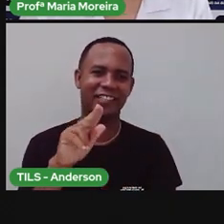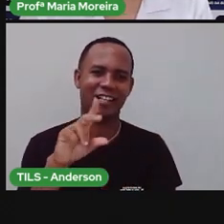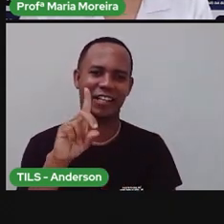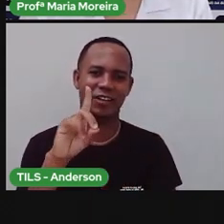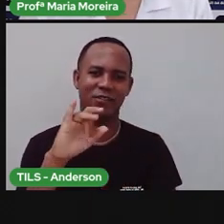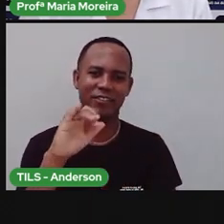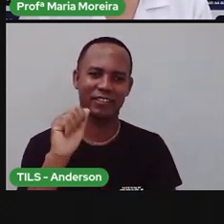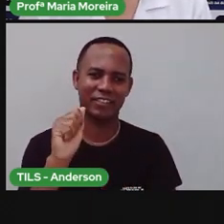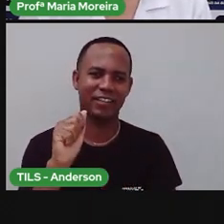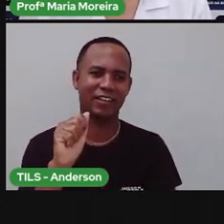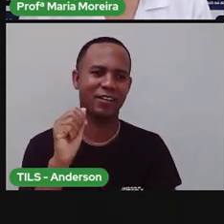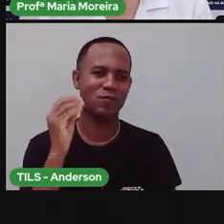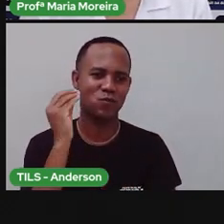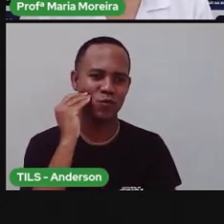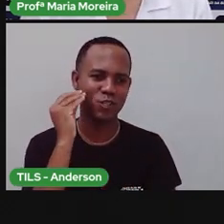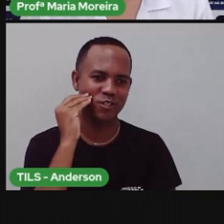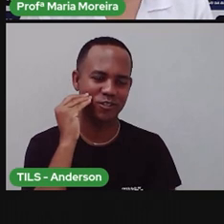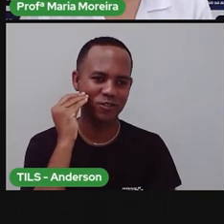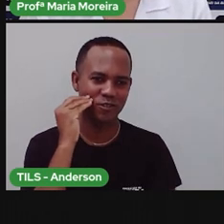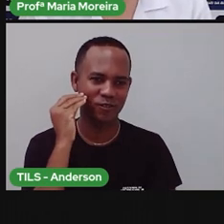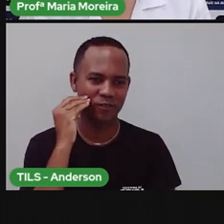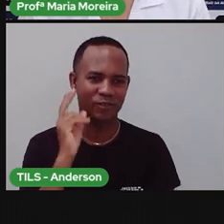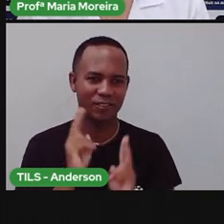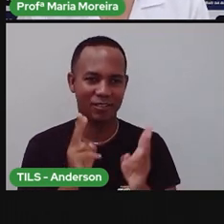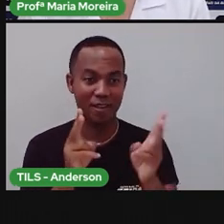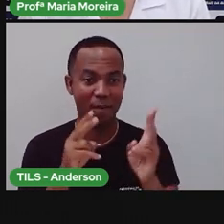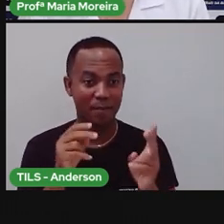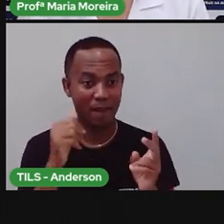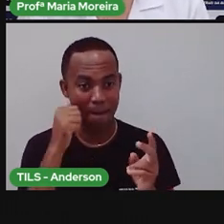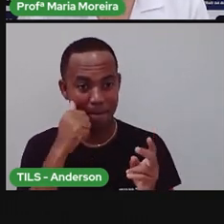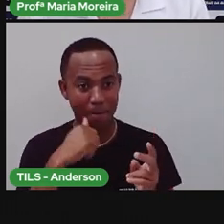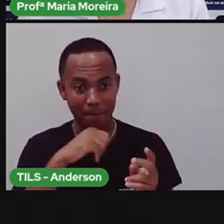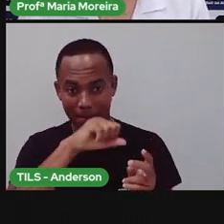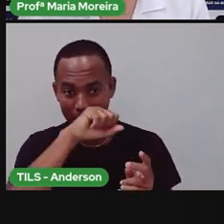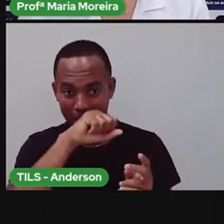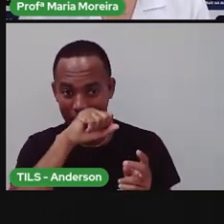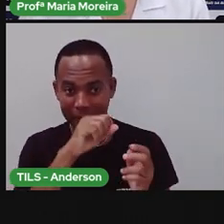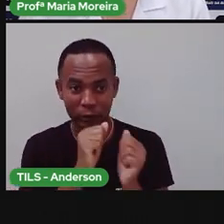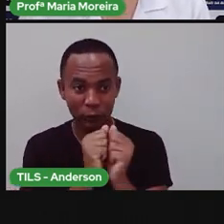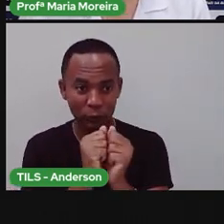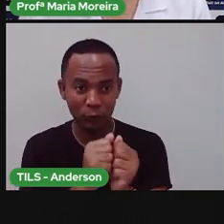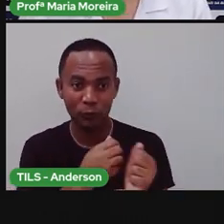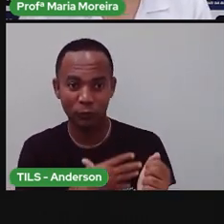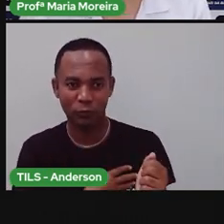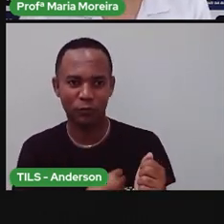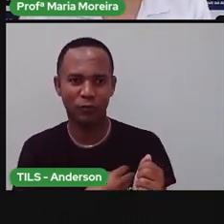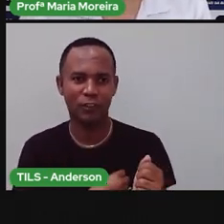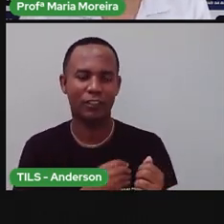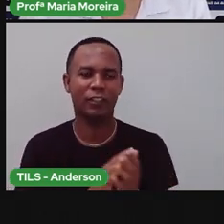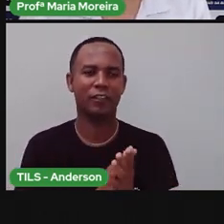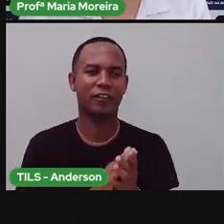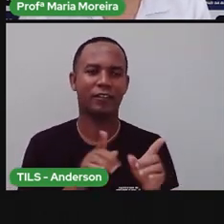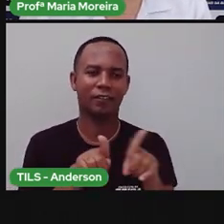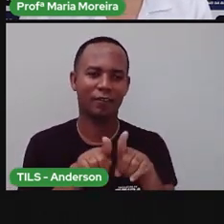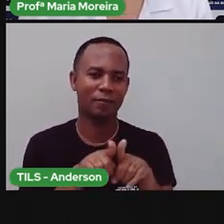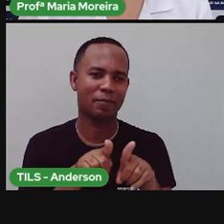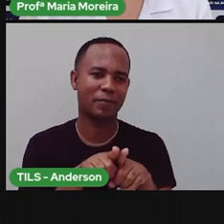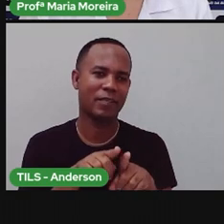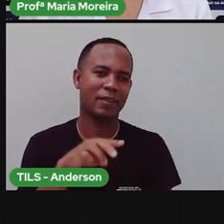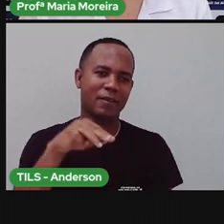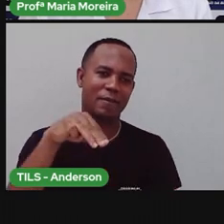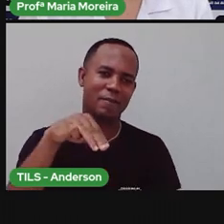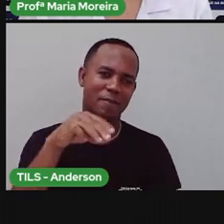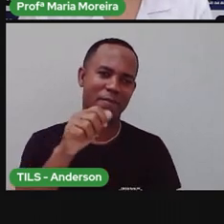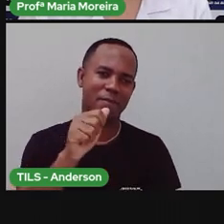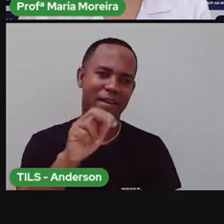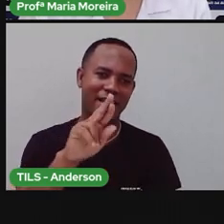importante para a gente, tá? A gente sempre vê você presente com a sua filha, tá? Um beijo para a Maria Eduarda também, tá?